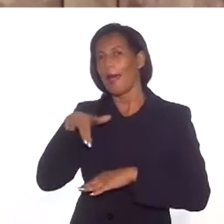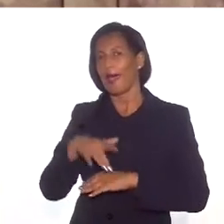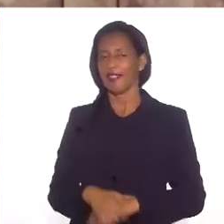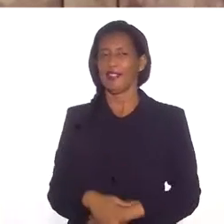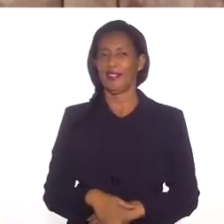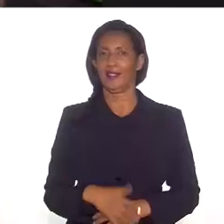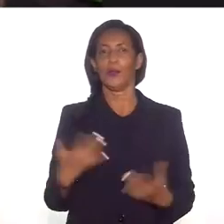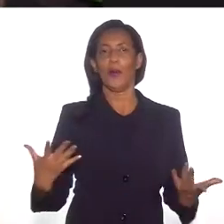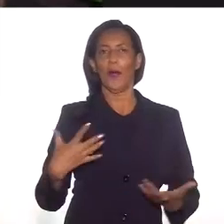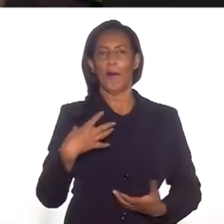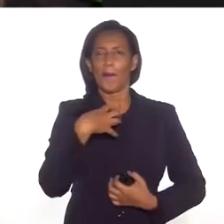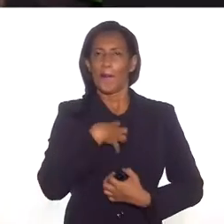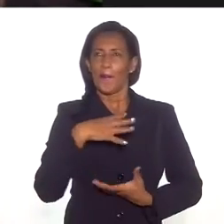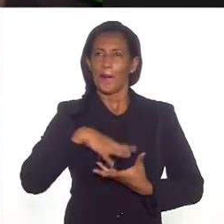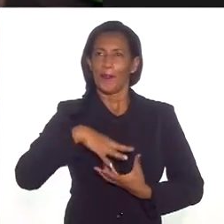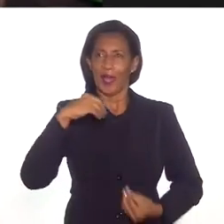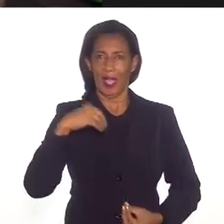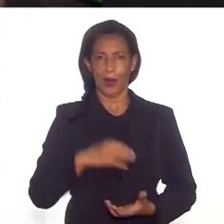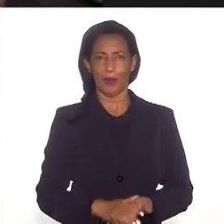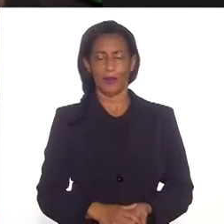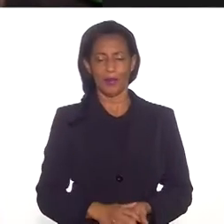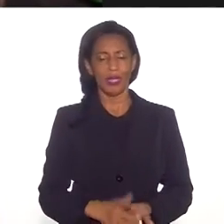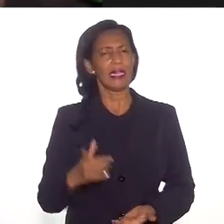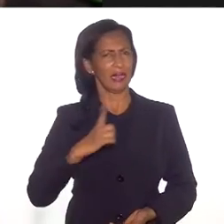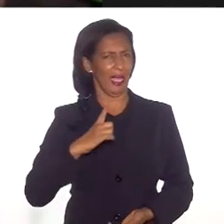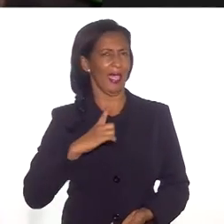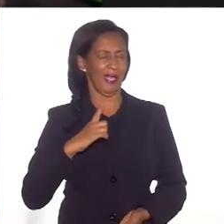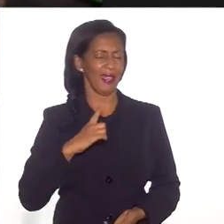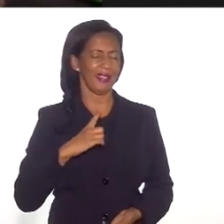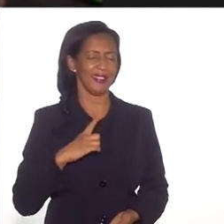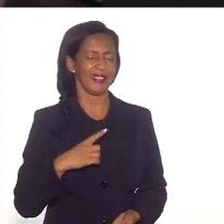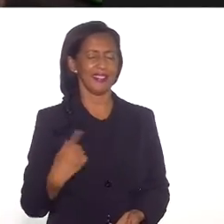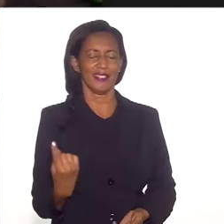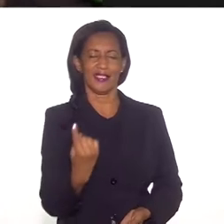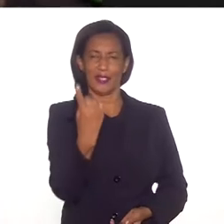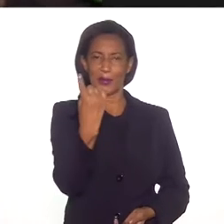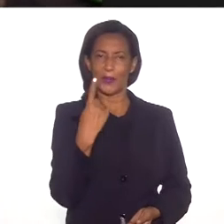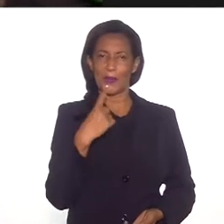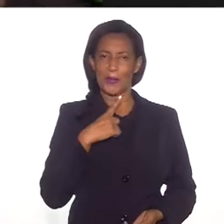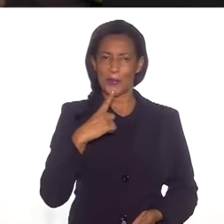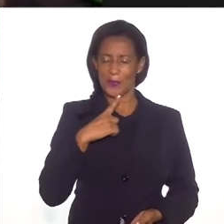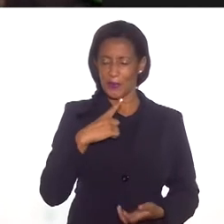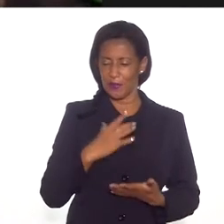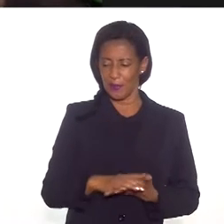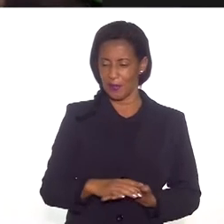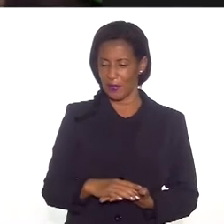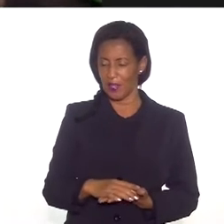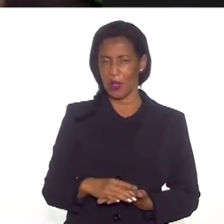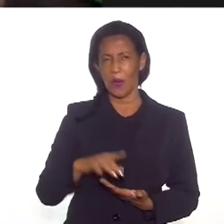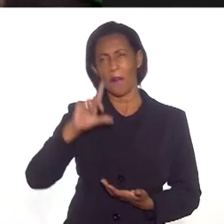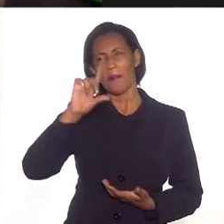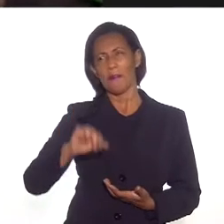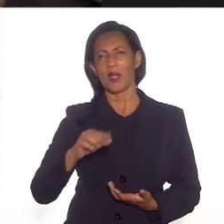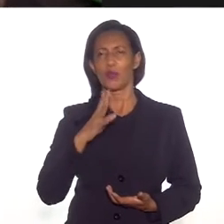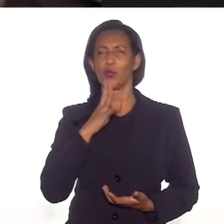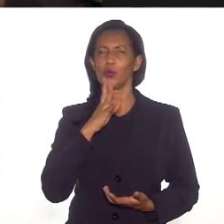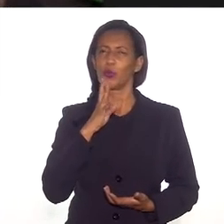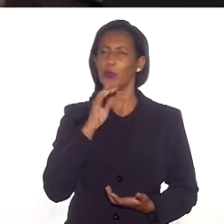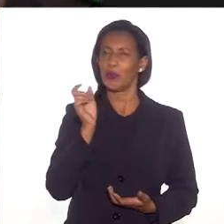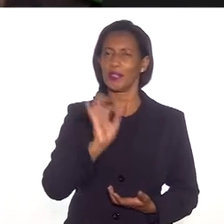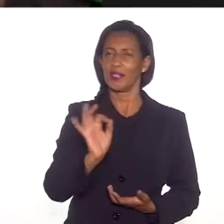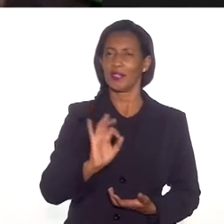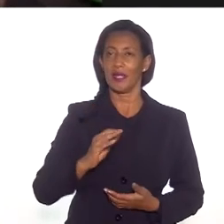alma? Existe, existe sim. O eu acho que é o livro que talvez até seja um dos menos conhecidos,